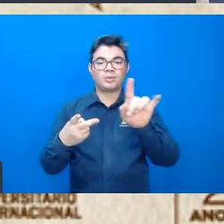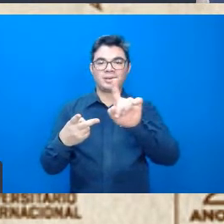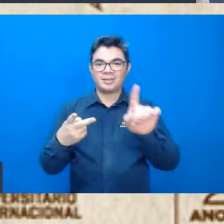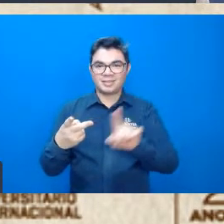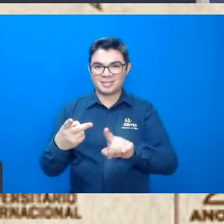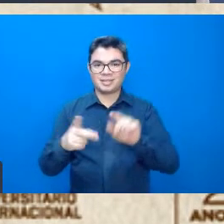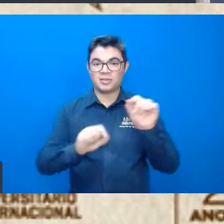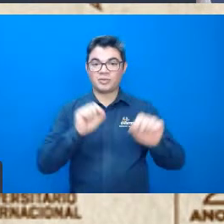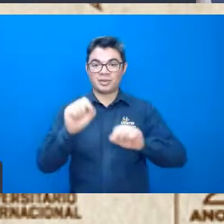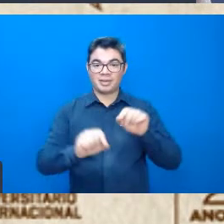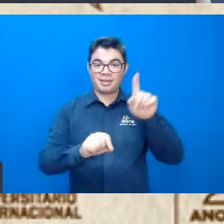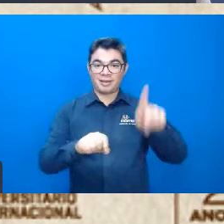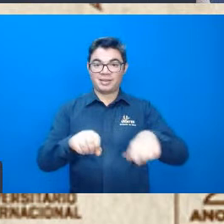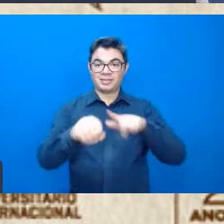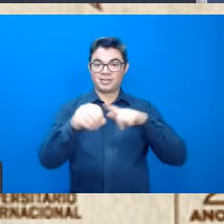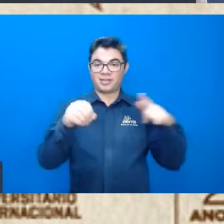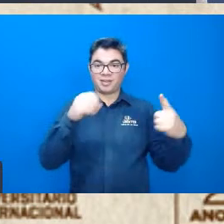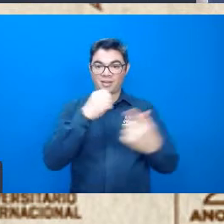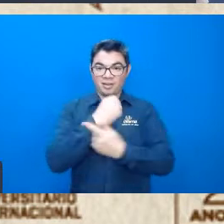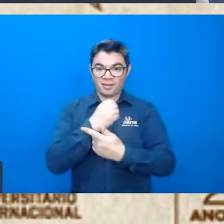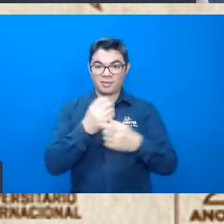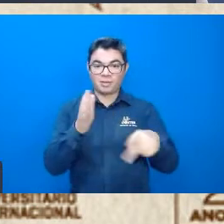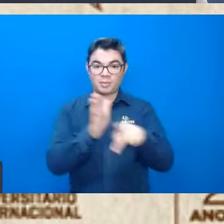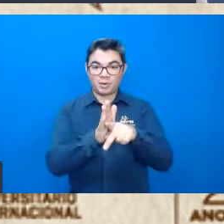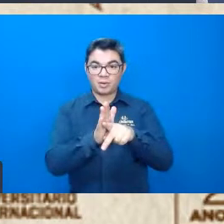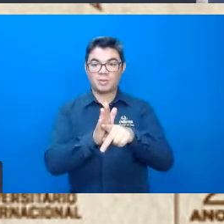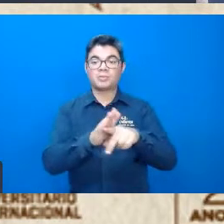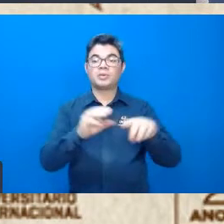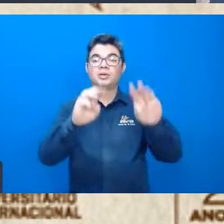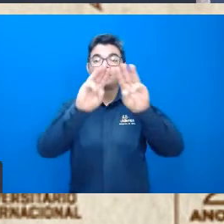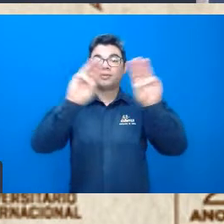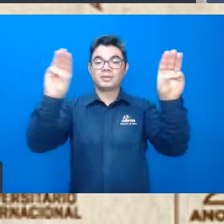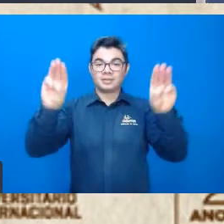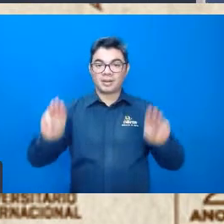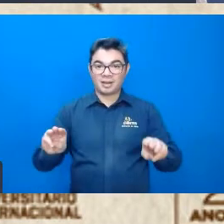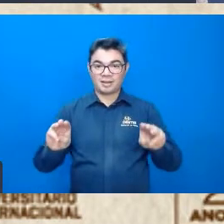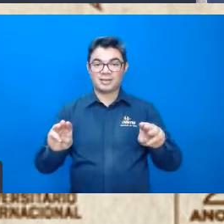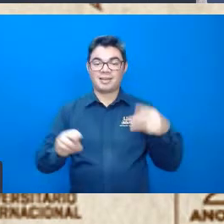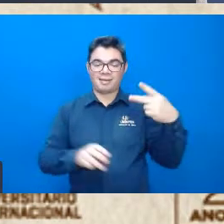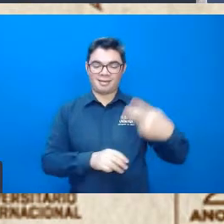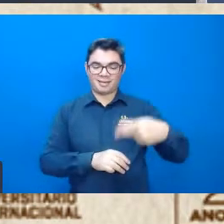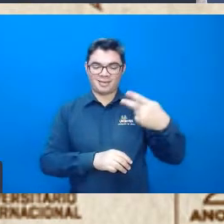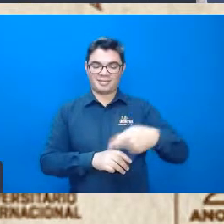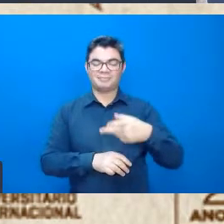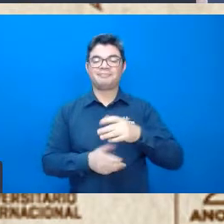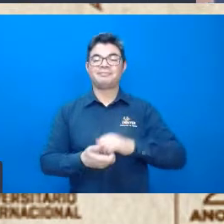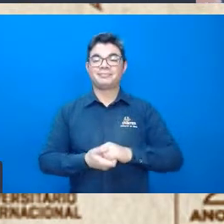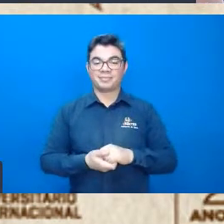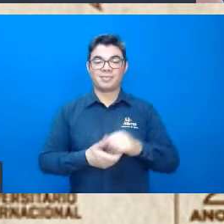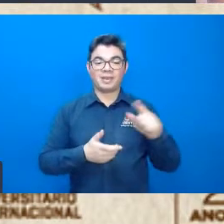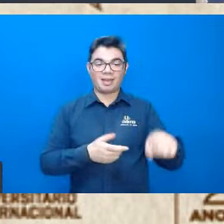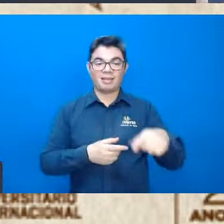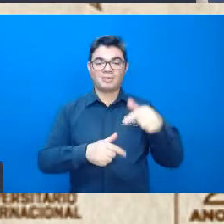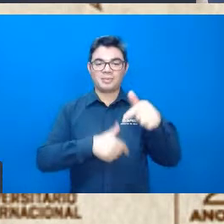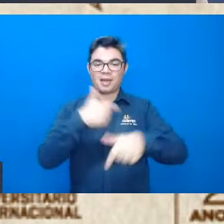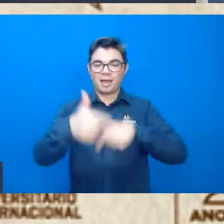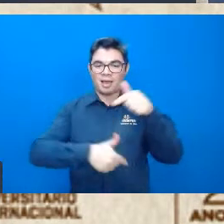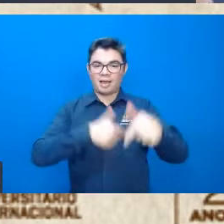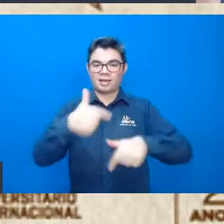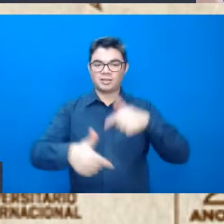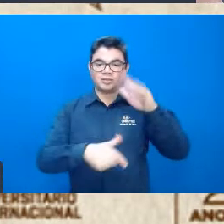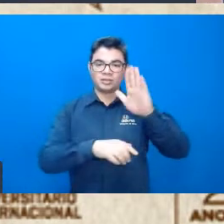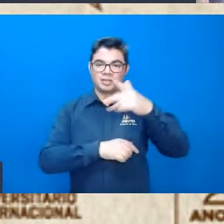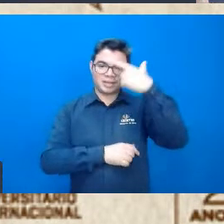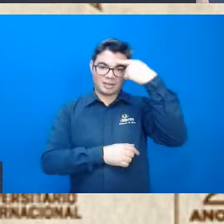é geógrafo, então, pela Universidade Federal do Paraná, tem toda a carreira dele de graduação,